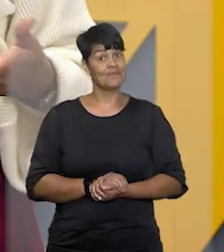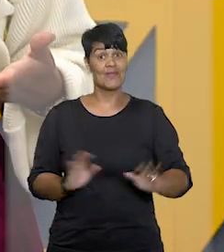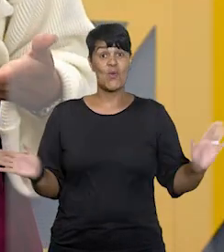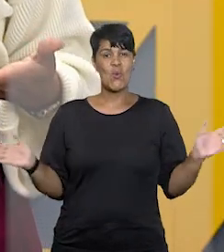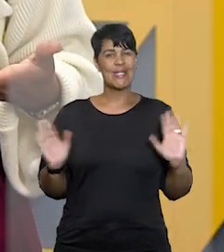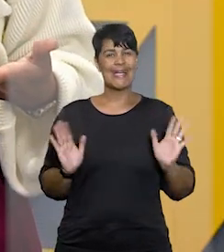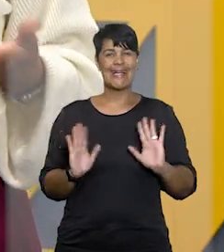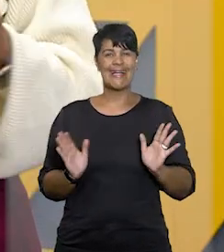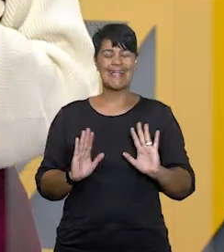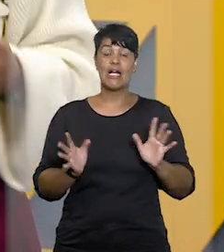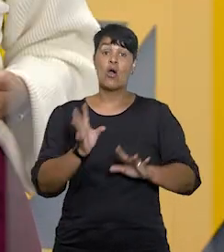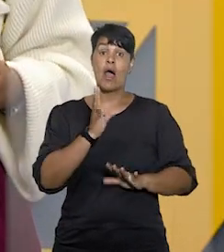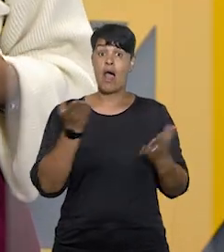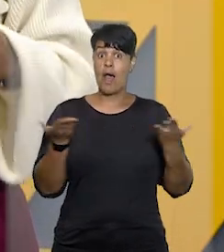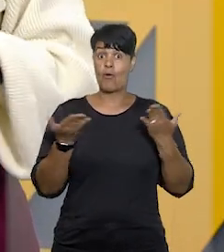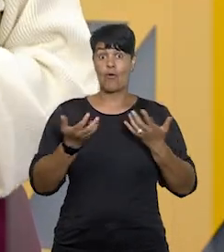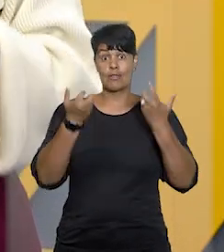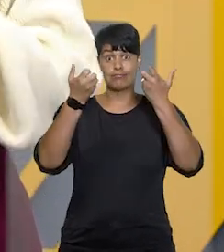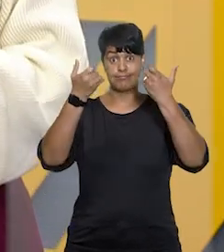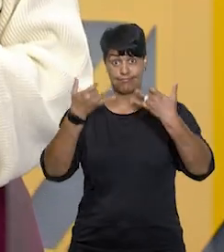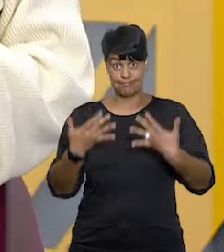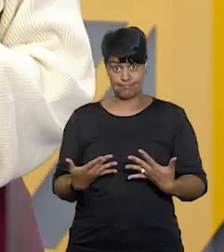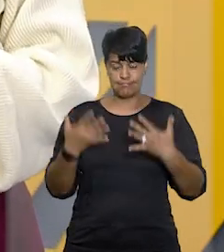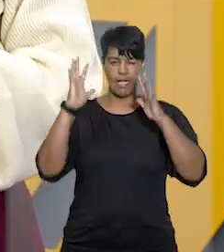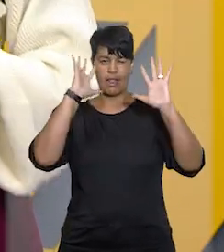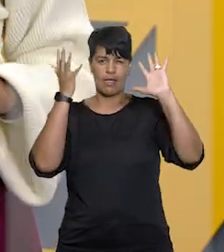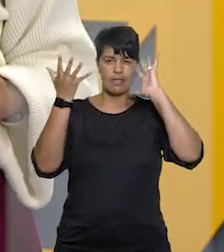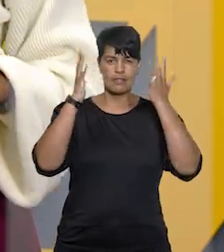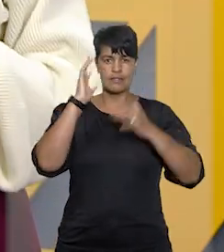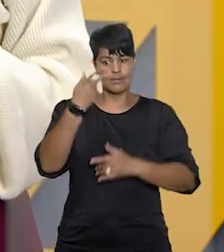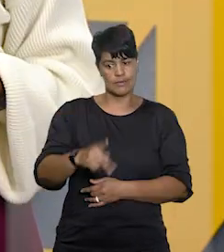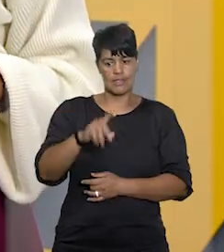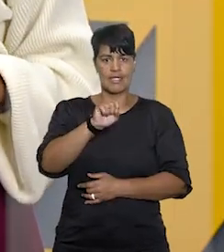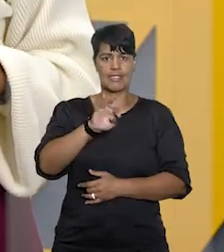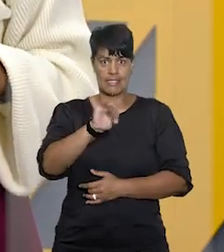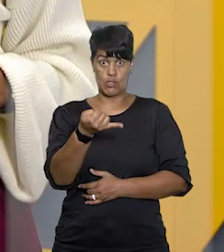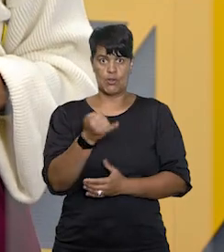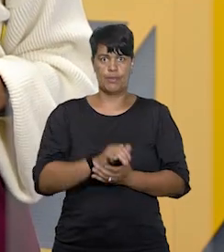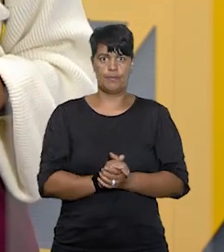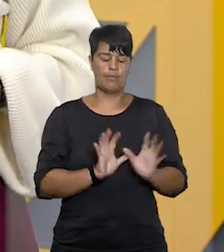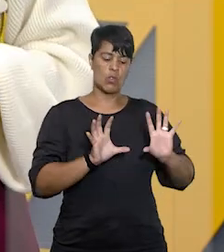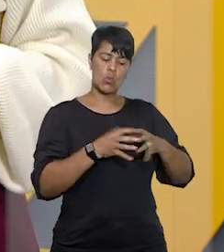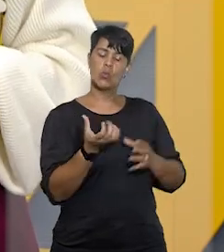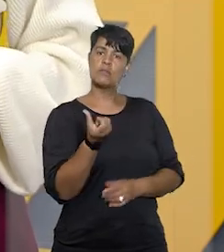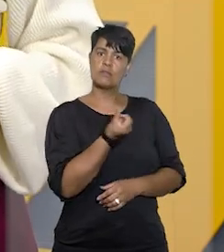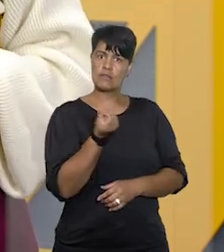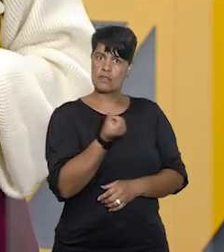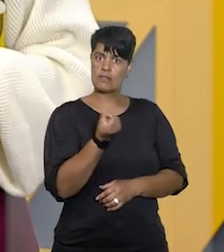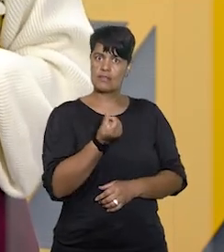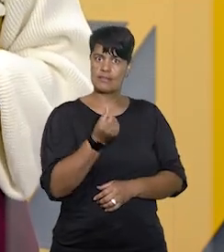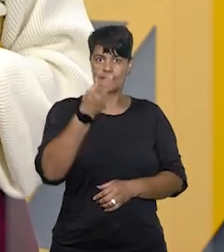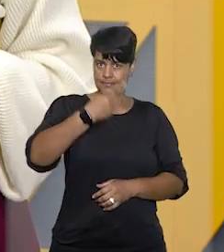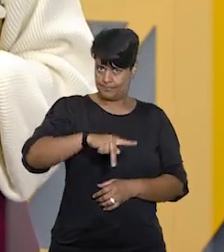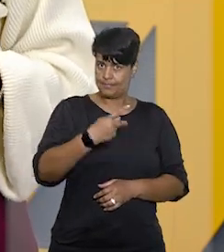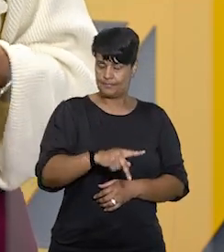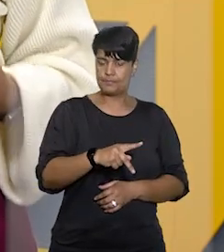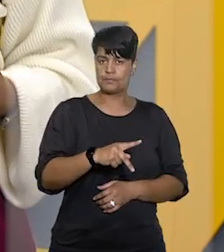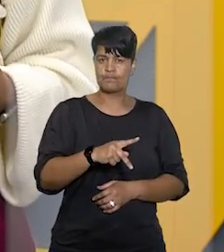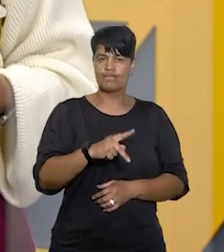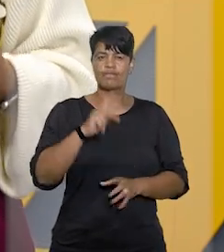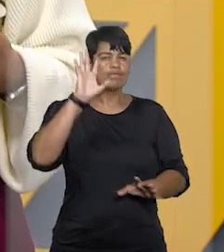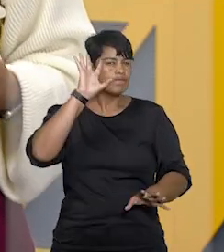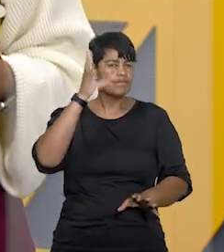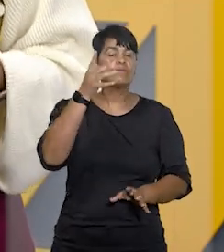Olá, conheça algumas das mais recentes decisões do STJ. A sexta turma do Superior Tribunal de Justiça